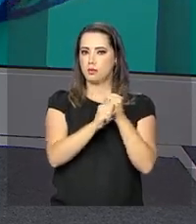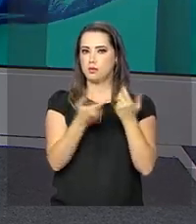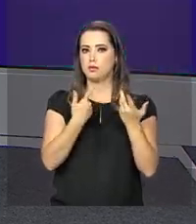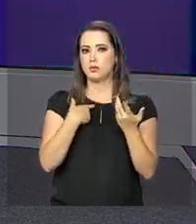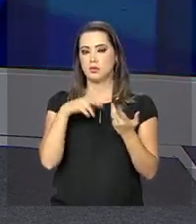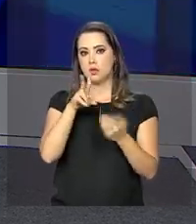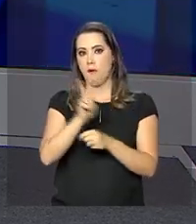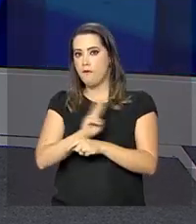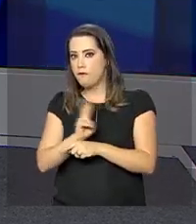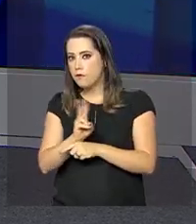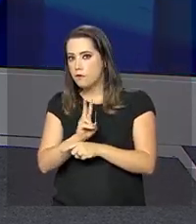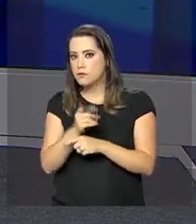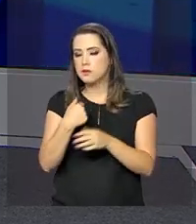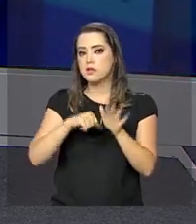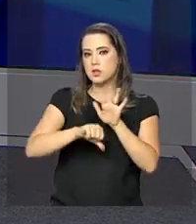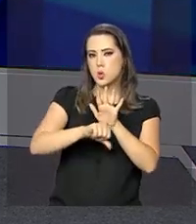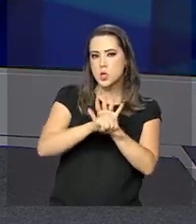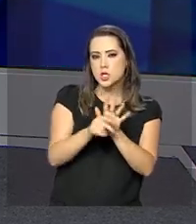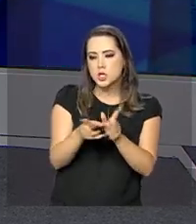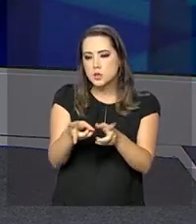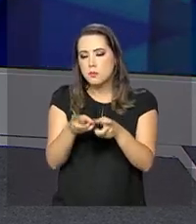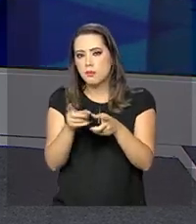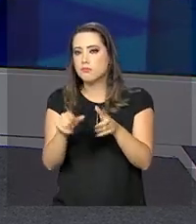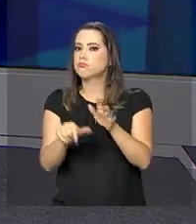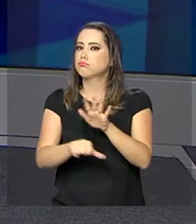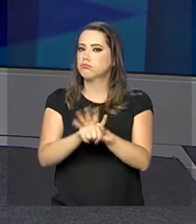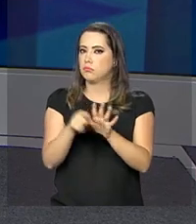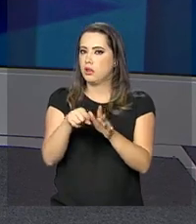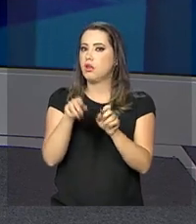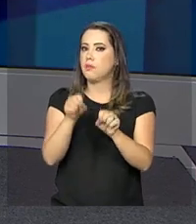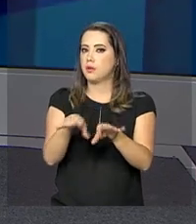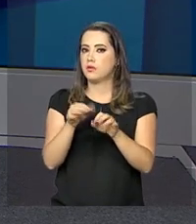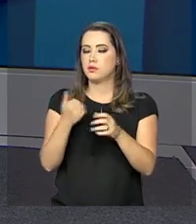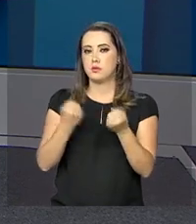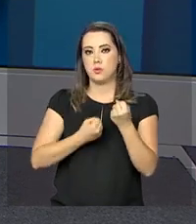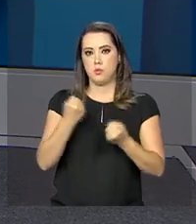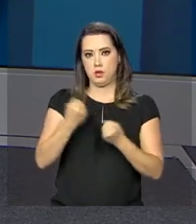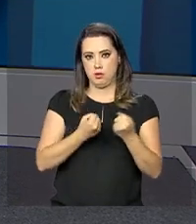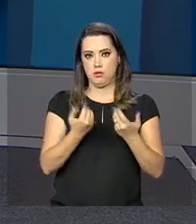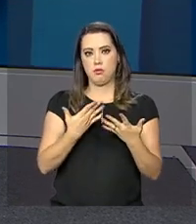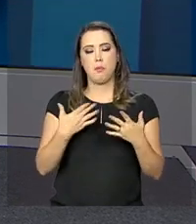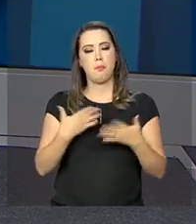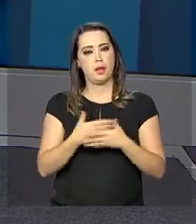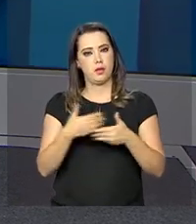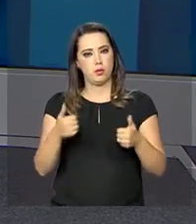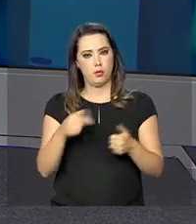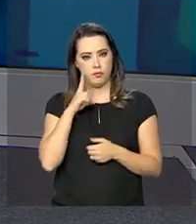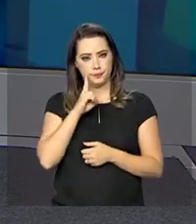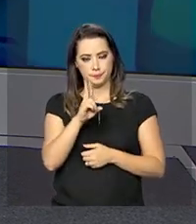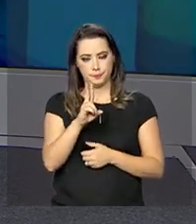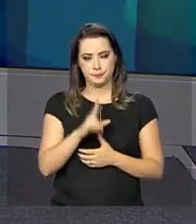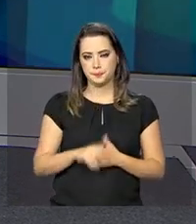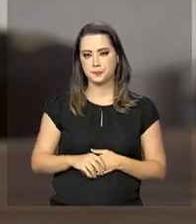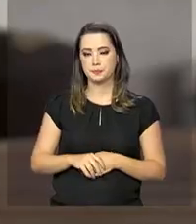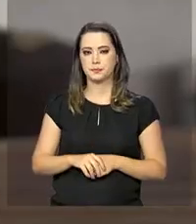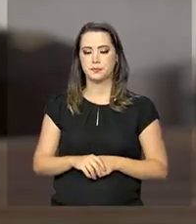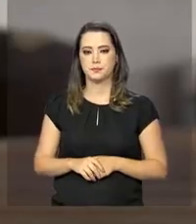crimes, fiscalização e também com educação para um trânsito mais seguro. Vamos saber mais na reportagem de Cleide Lopes.